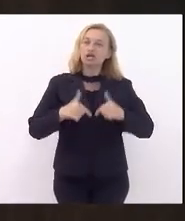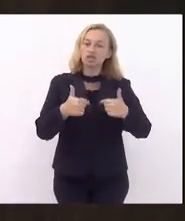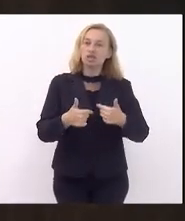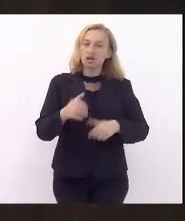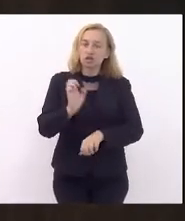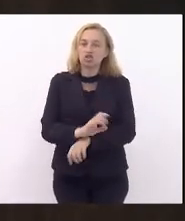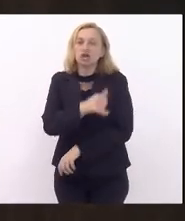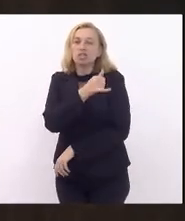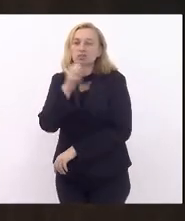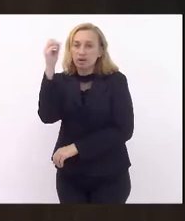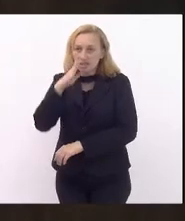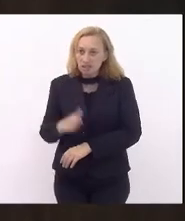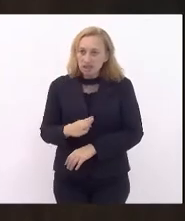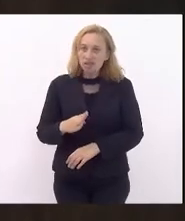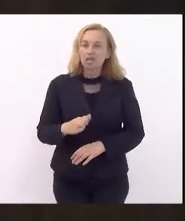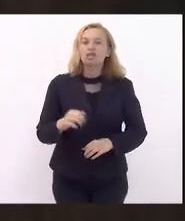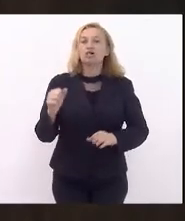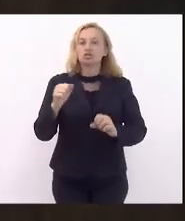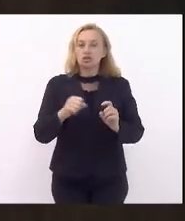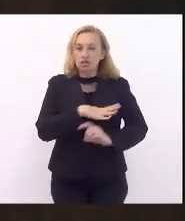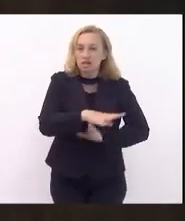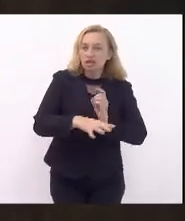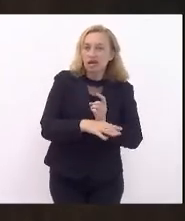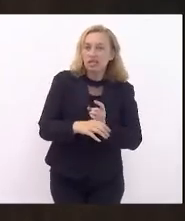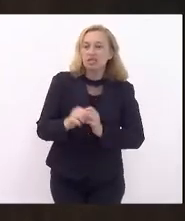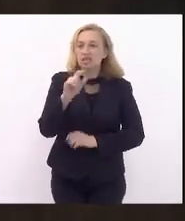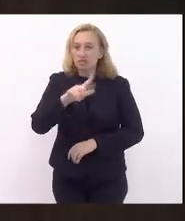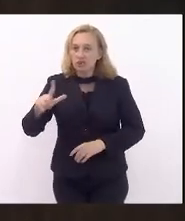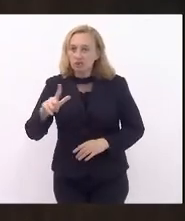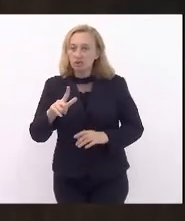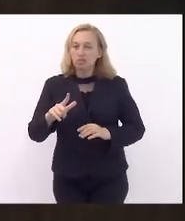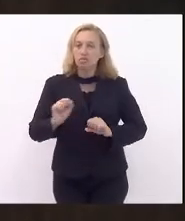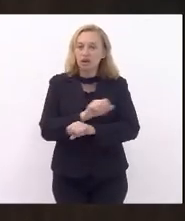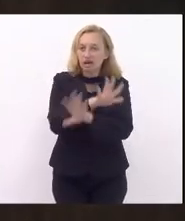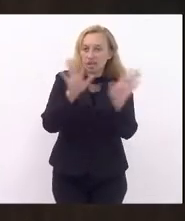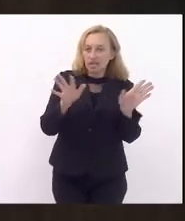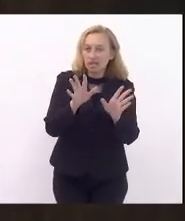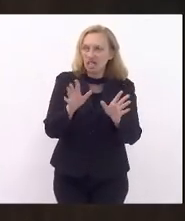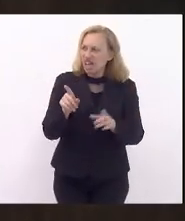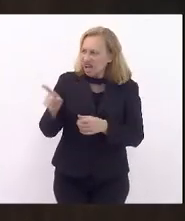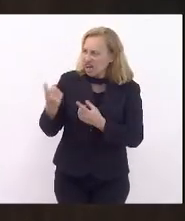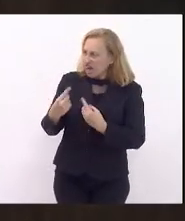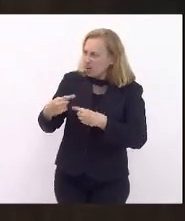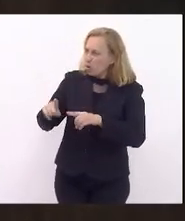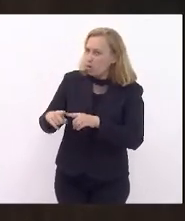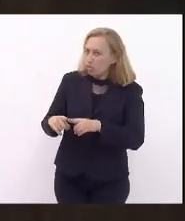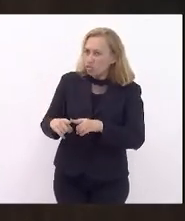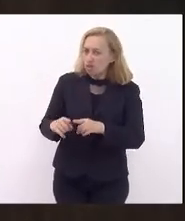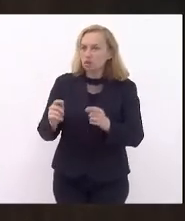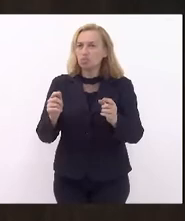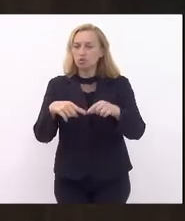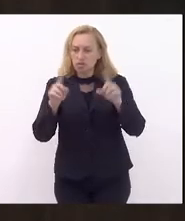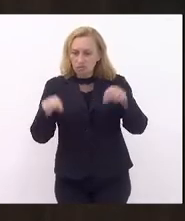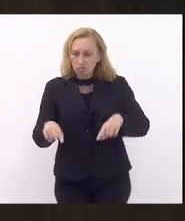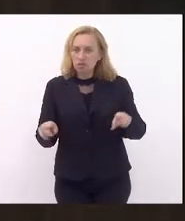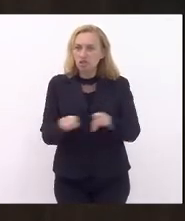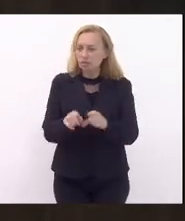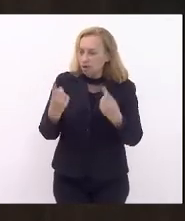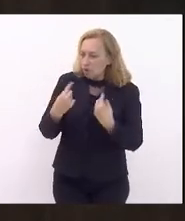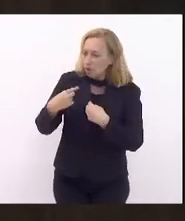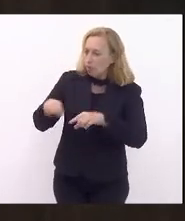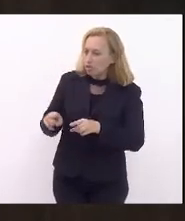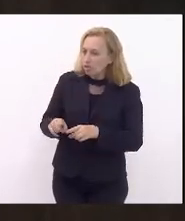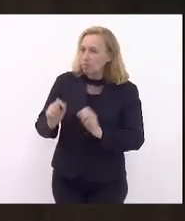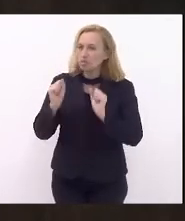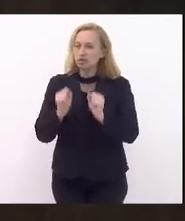participação da sociedade civil, com transparência, com controle social, então, ele não é apenas contra o servidor e o serviço público, é contra a possibilidade de que nós nos